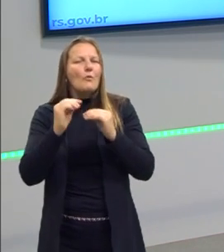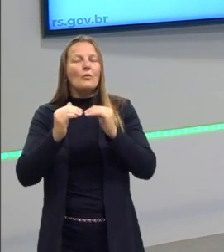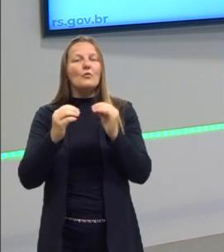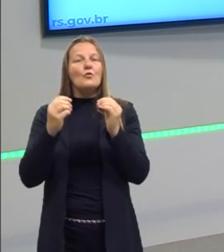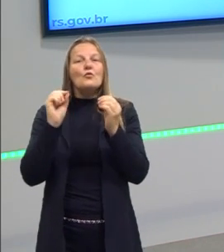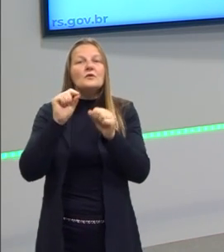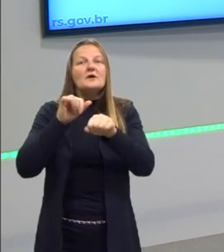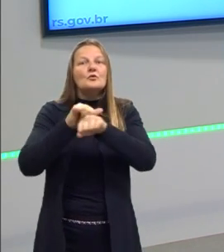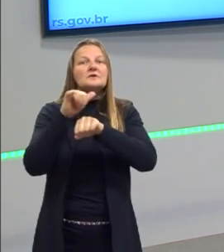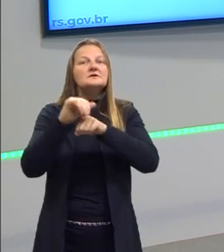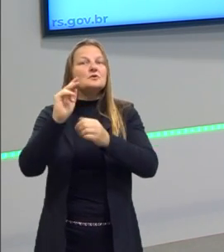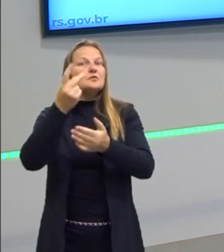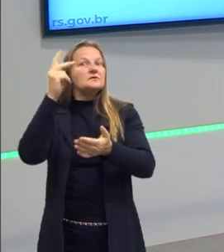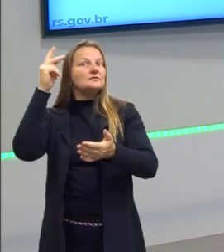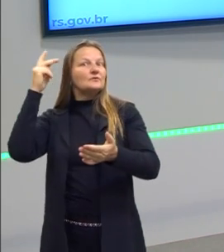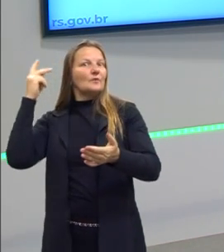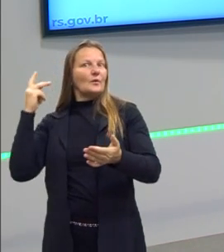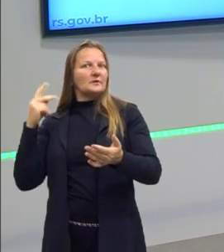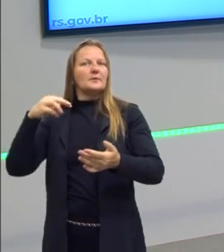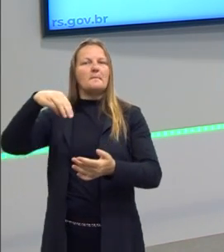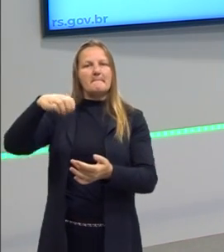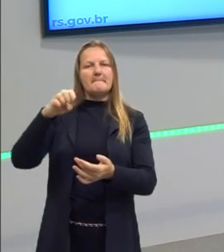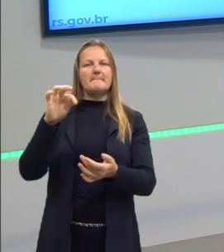um pouco da história da metafísica, certo?